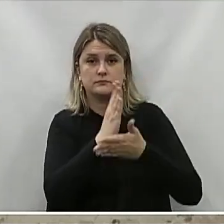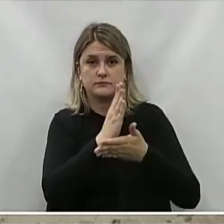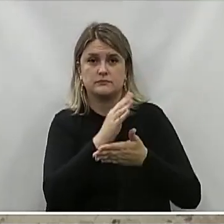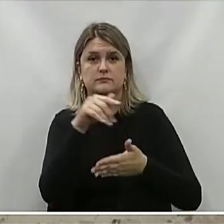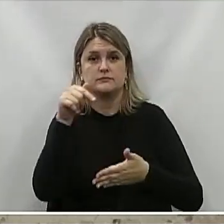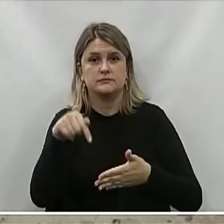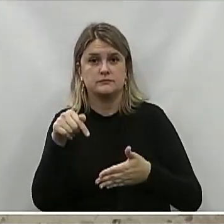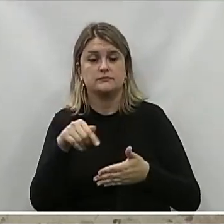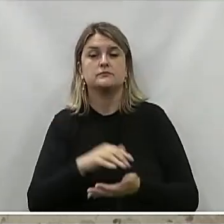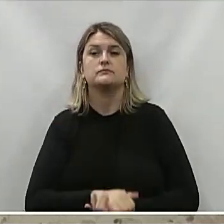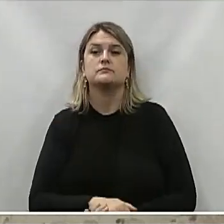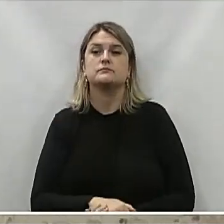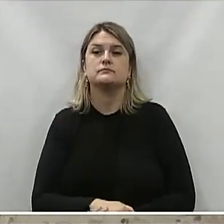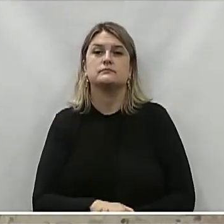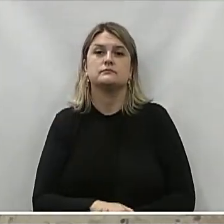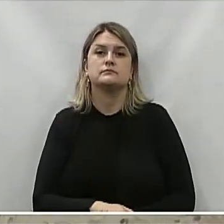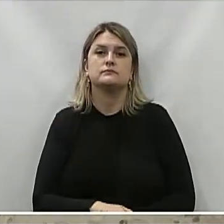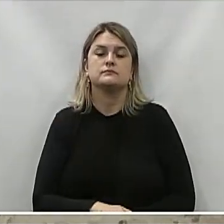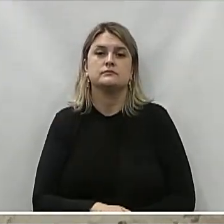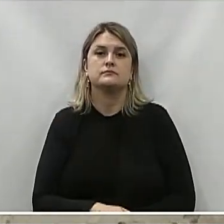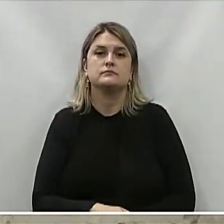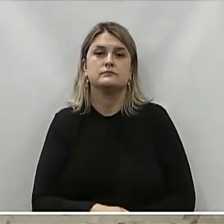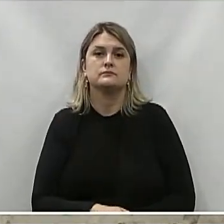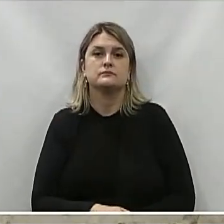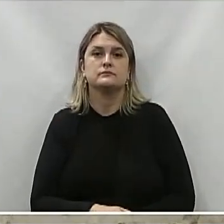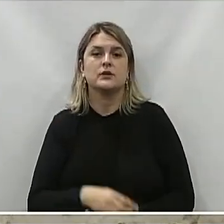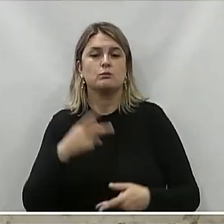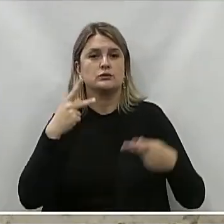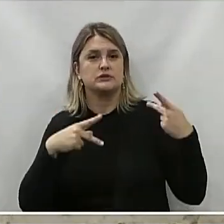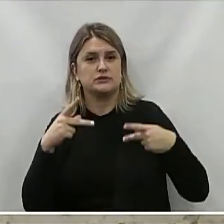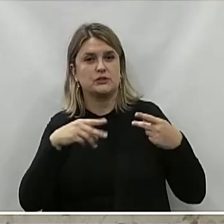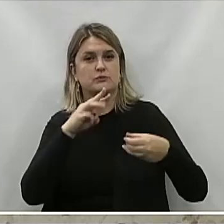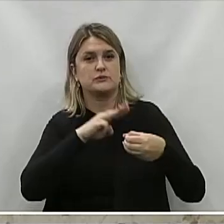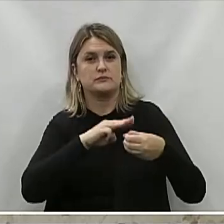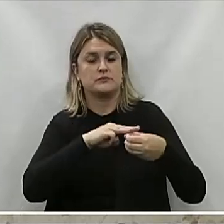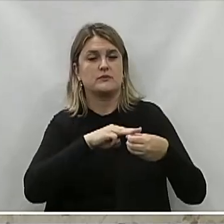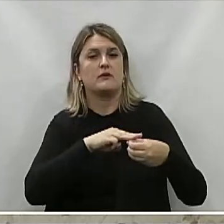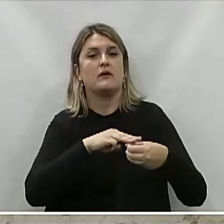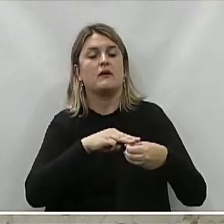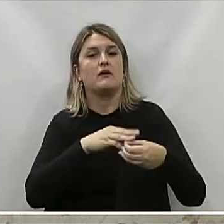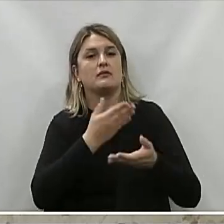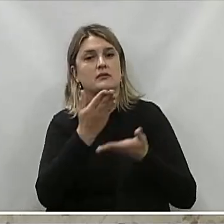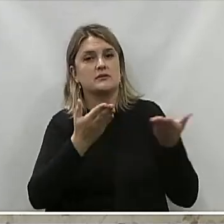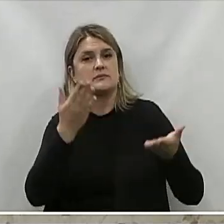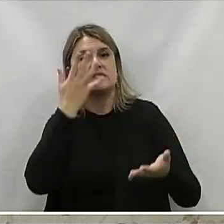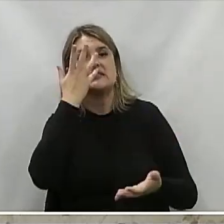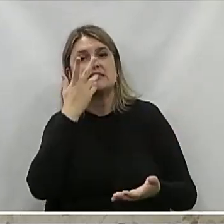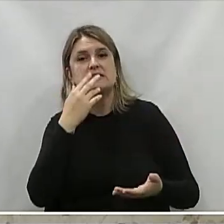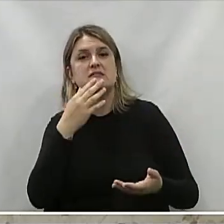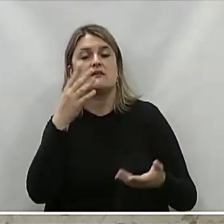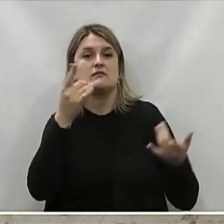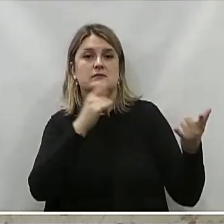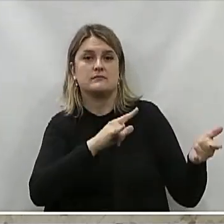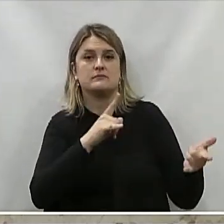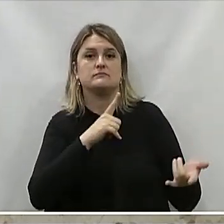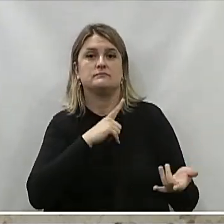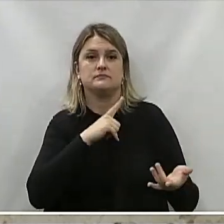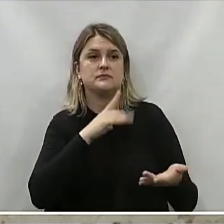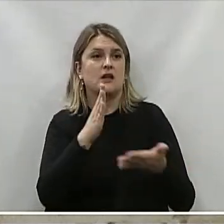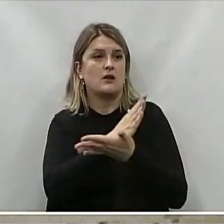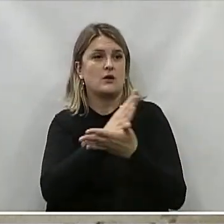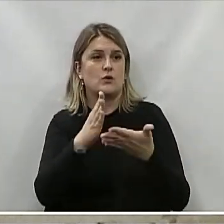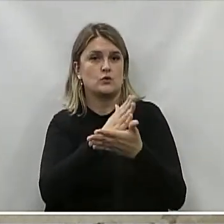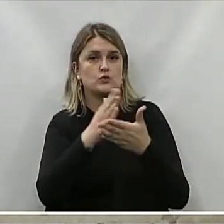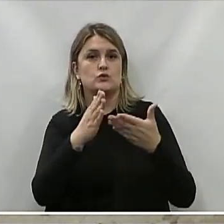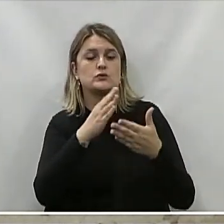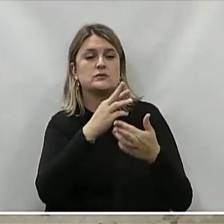Por esta casa Hoje Que dá A questão Da política Municipal De atendimento Dos direitos A criança e do adolescente Está aqui Alguns dos